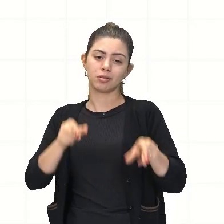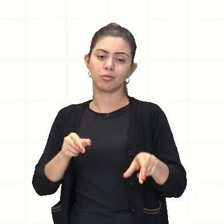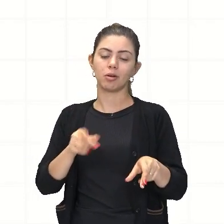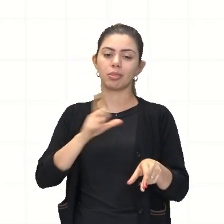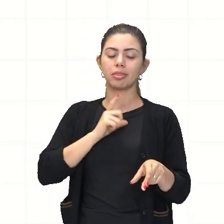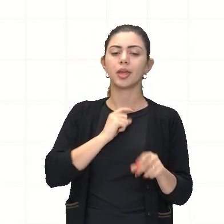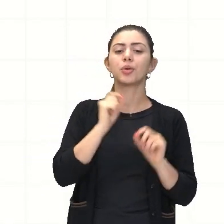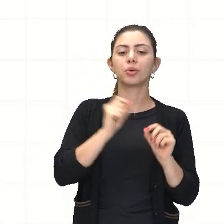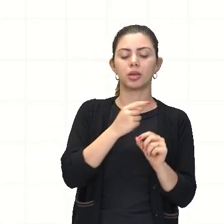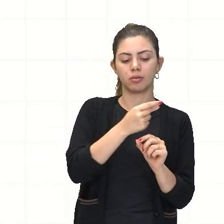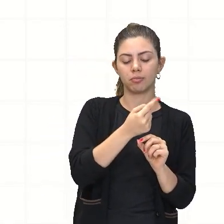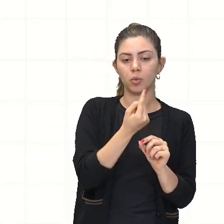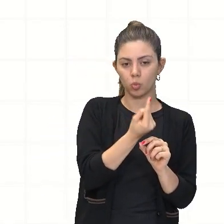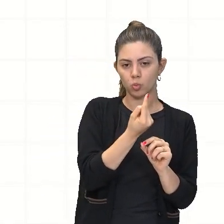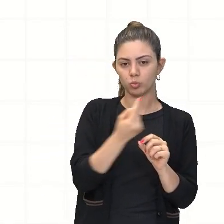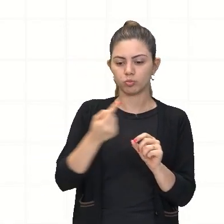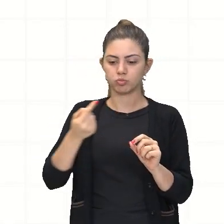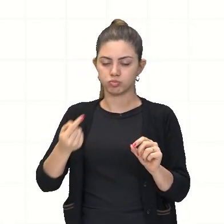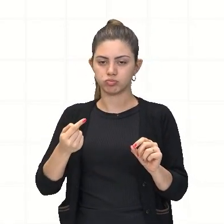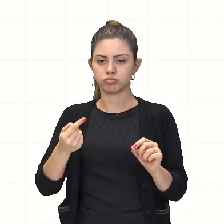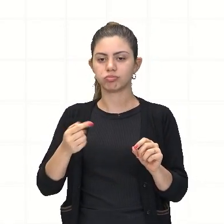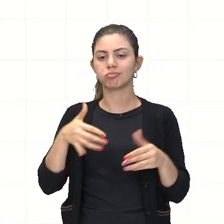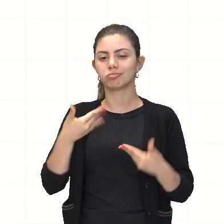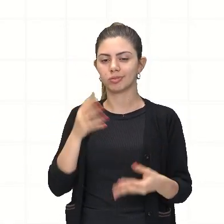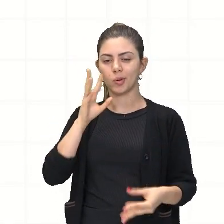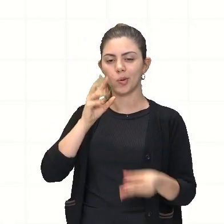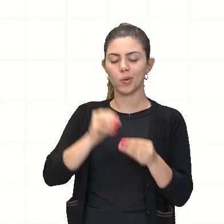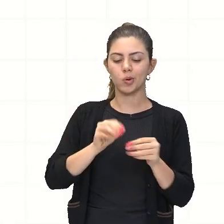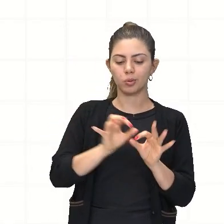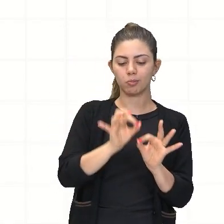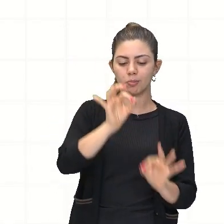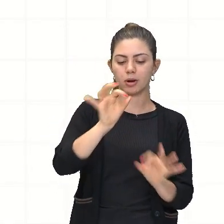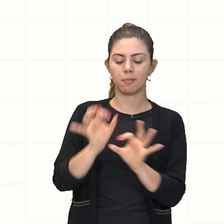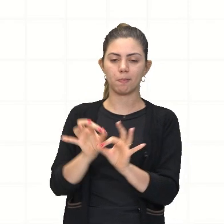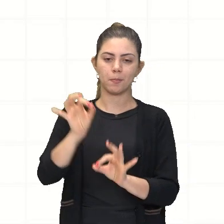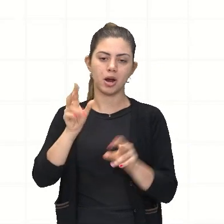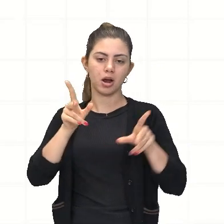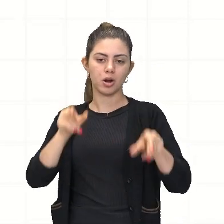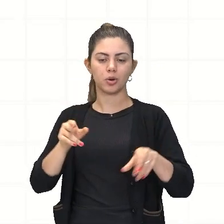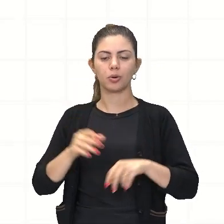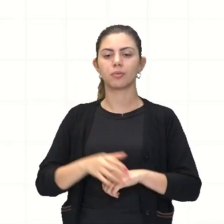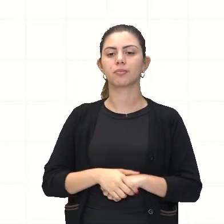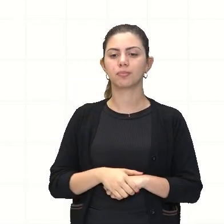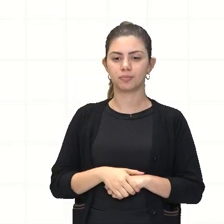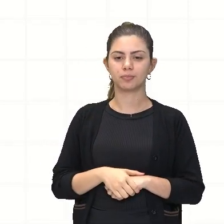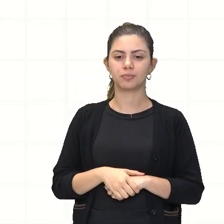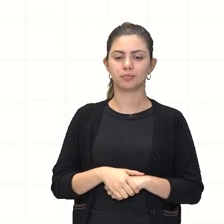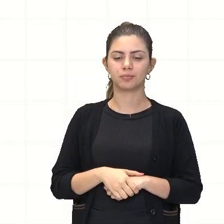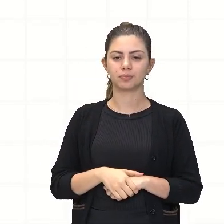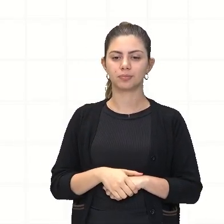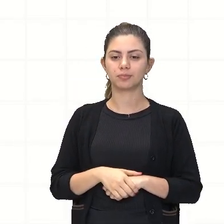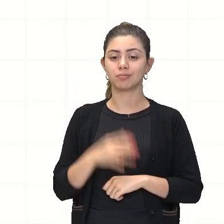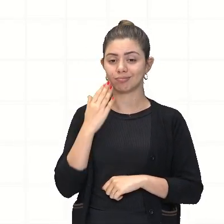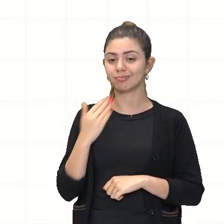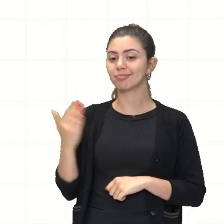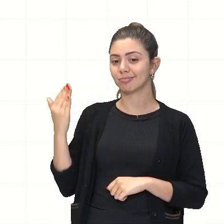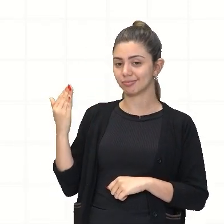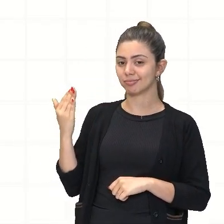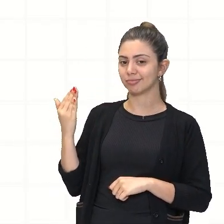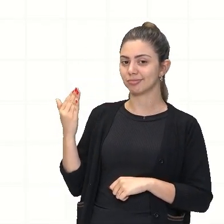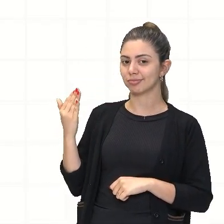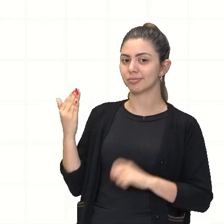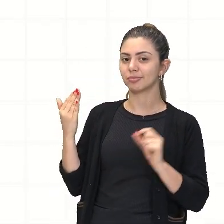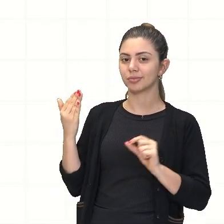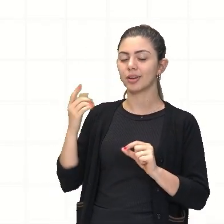risco e aqui outro risco. Então, essa coisa aqui, olha, ela é igual, eles são iguais. Então, está aqui, ó. Os lados